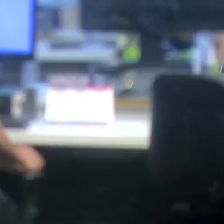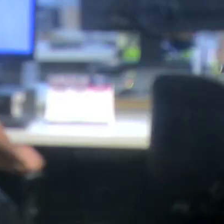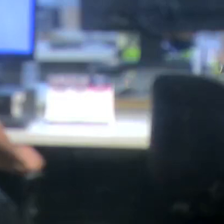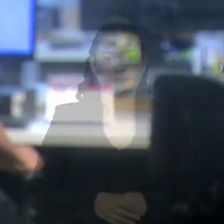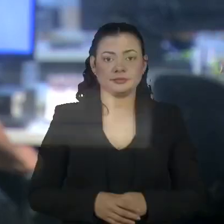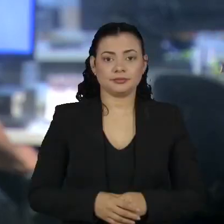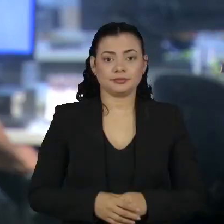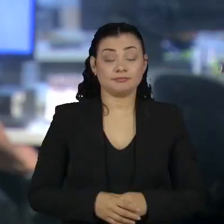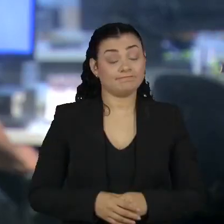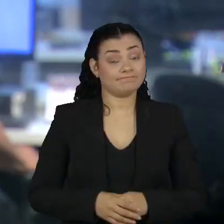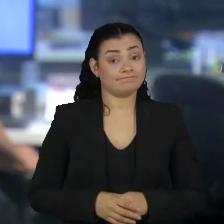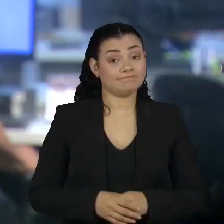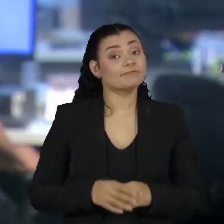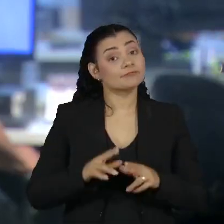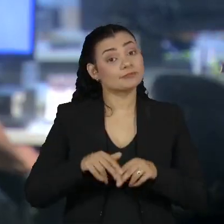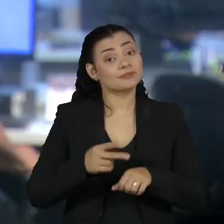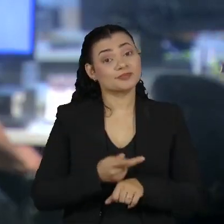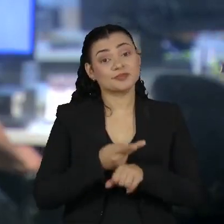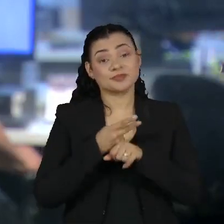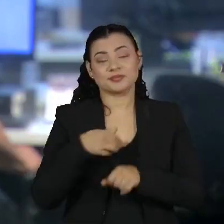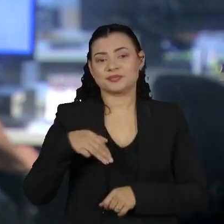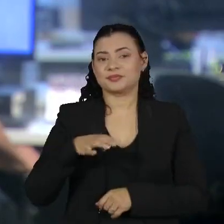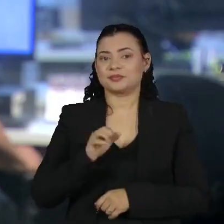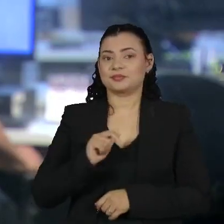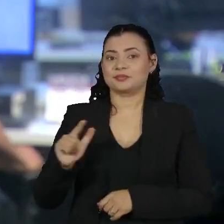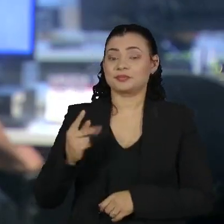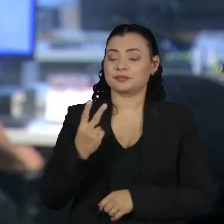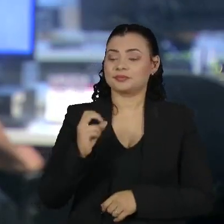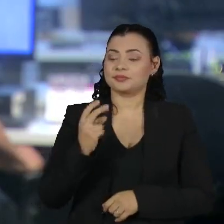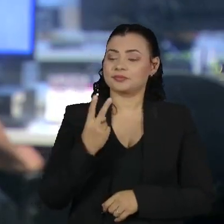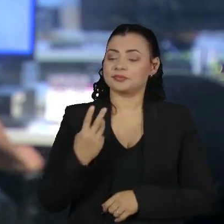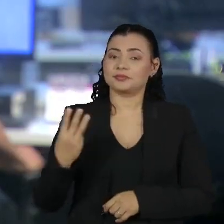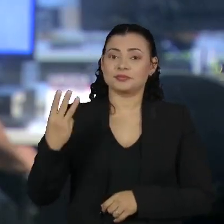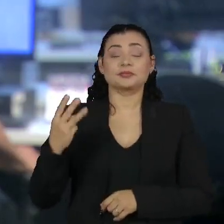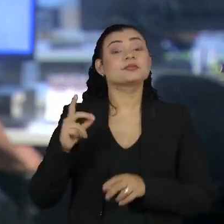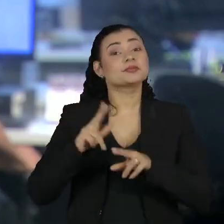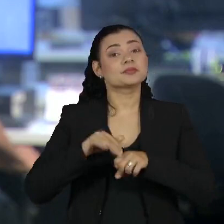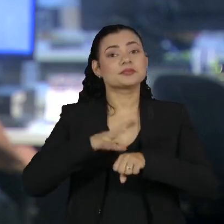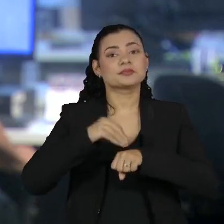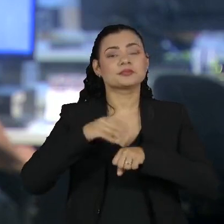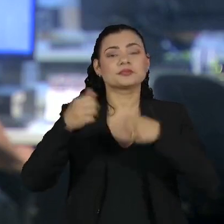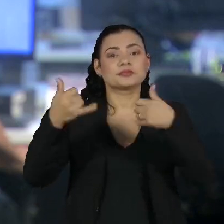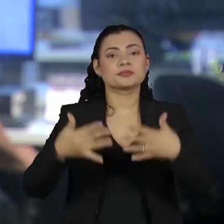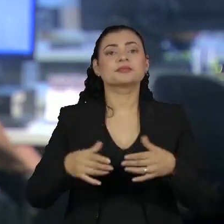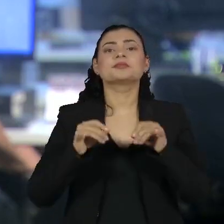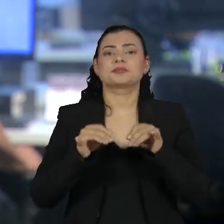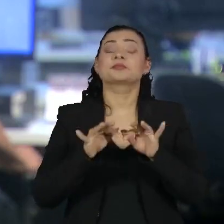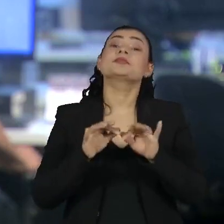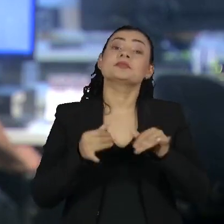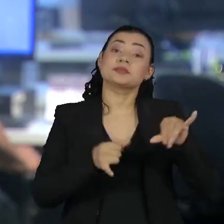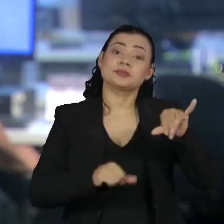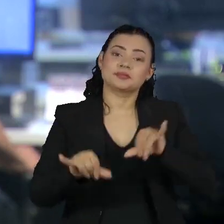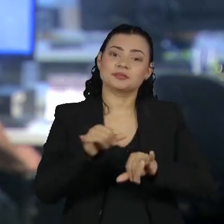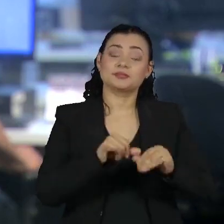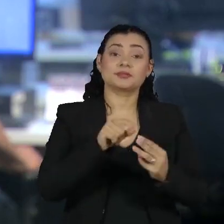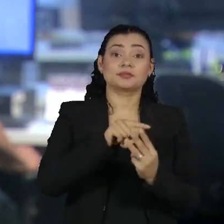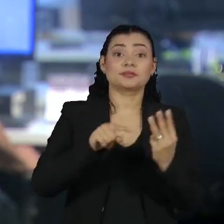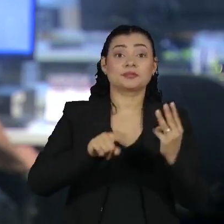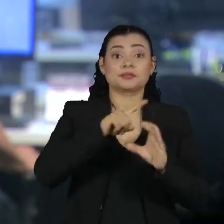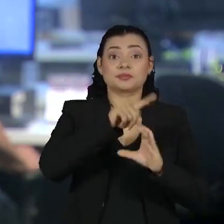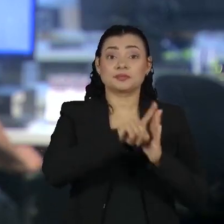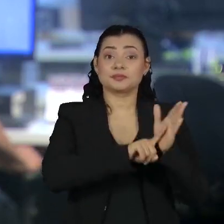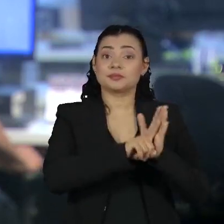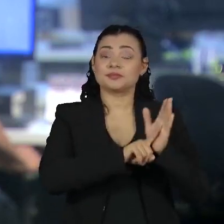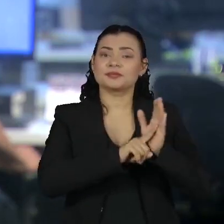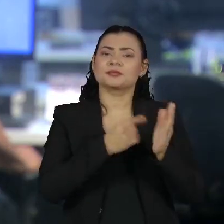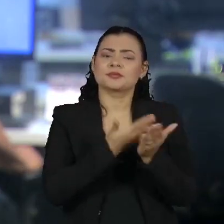Dando prosseguimento ao Nobel 2023, a Academia Sueca anunciou o prêmio de química para três cientistas que descobriram e